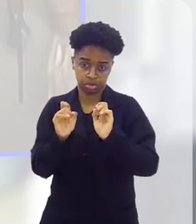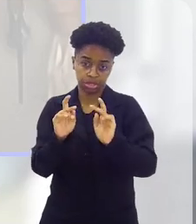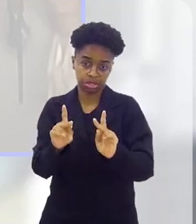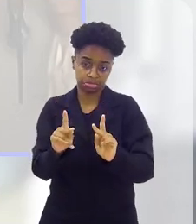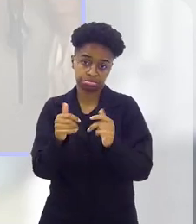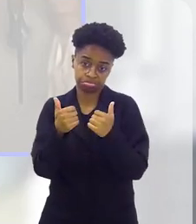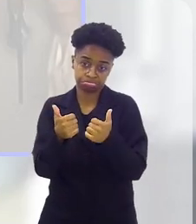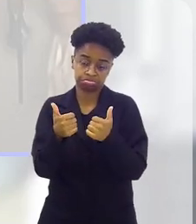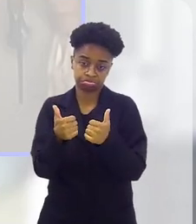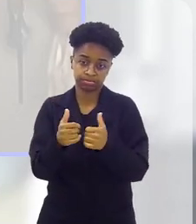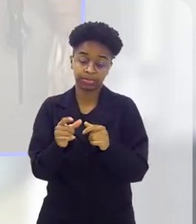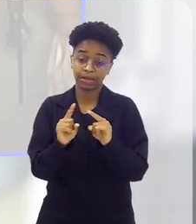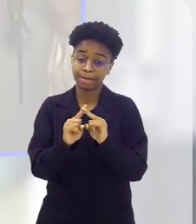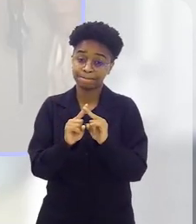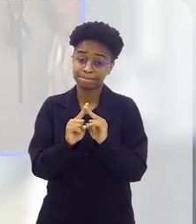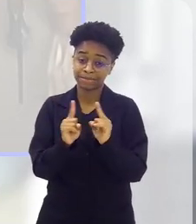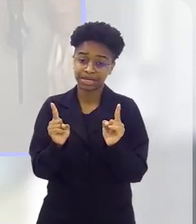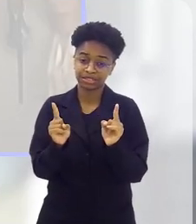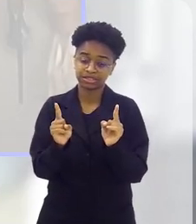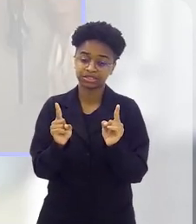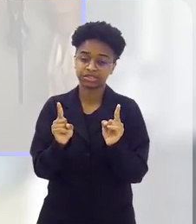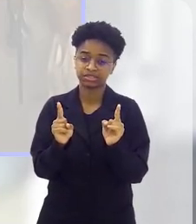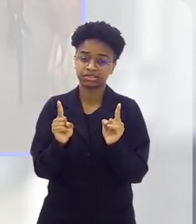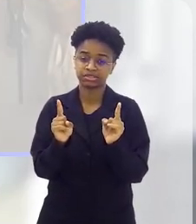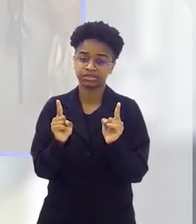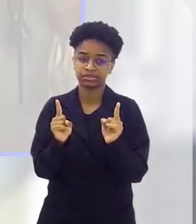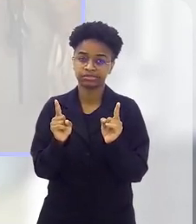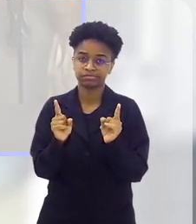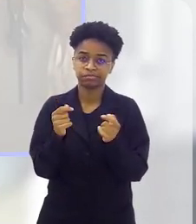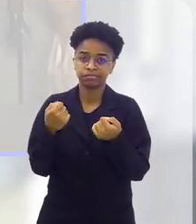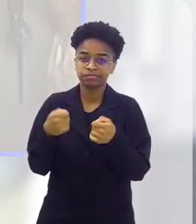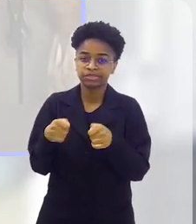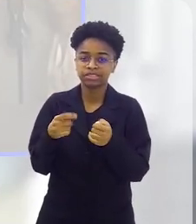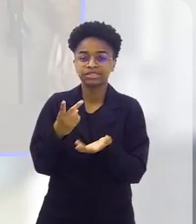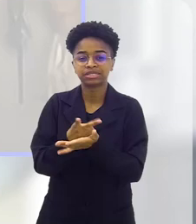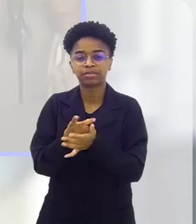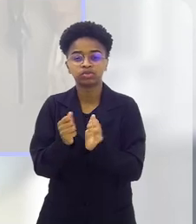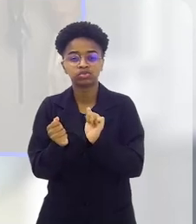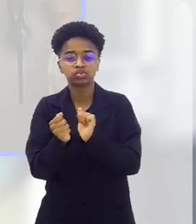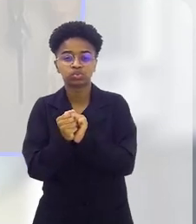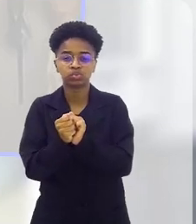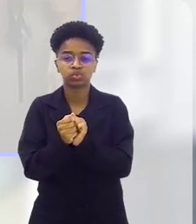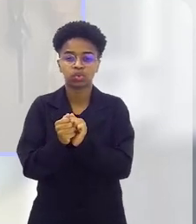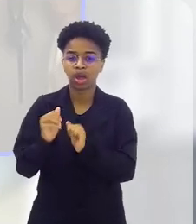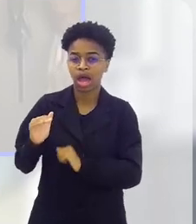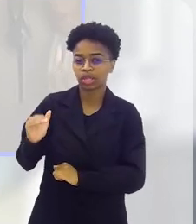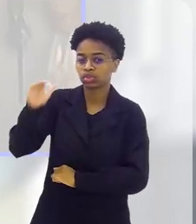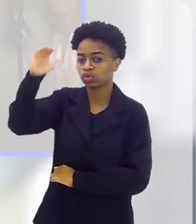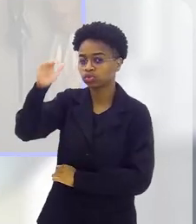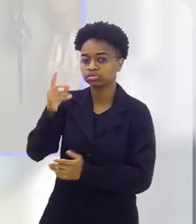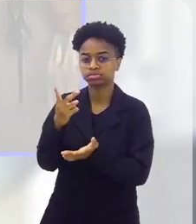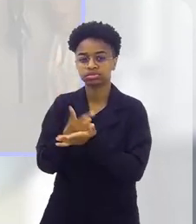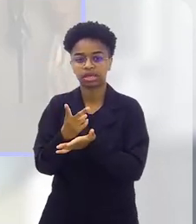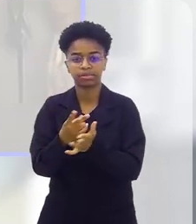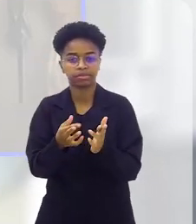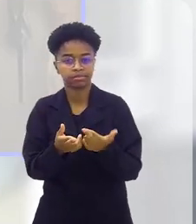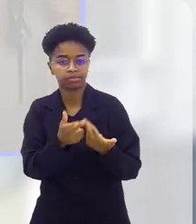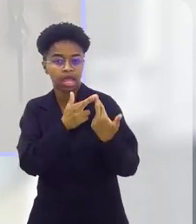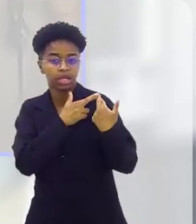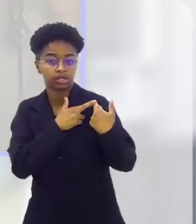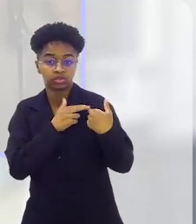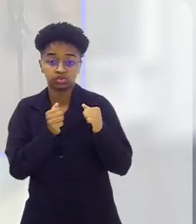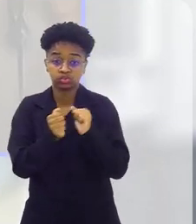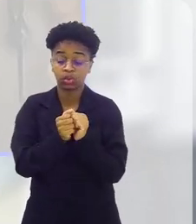sim, ok, né? Mas sempre com o adulto, com o responsável por perto,